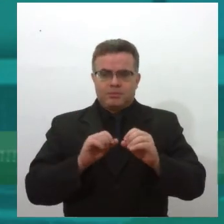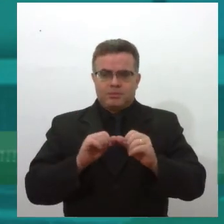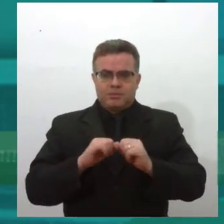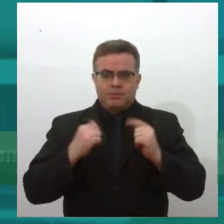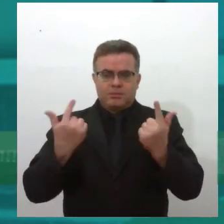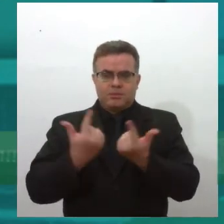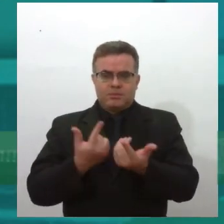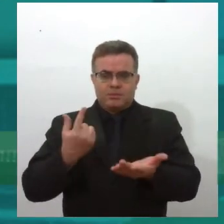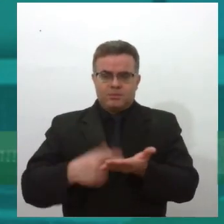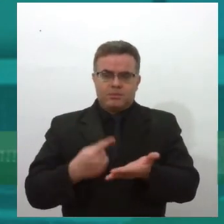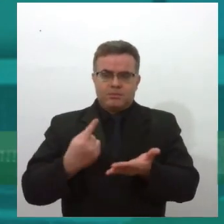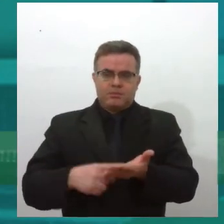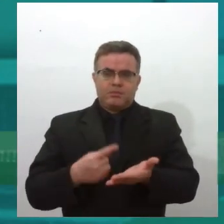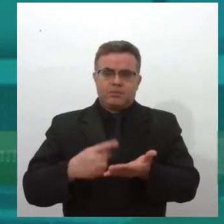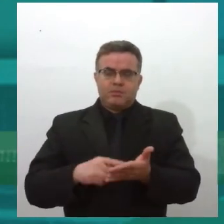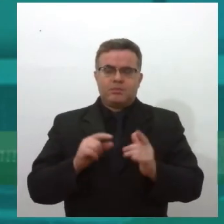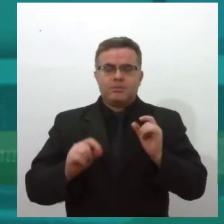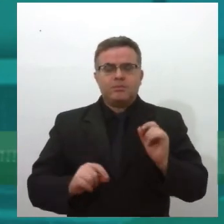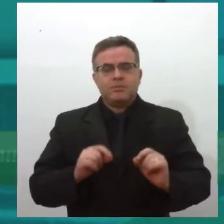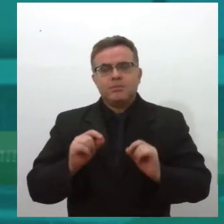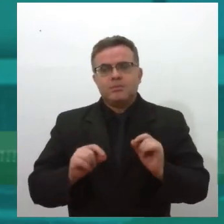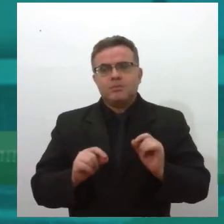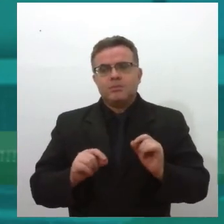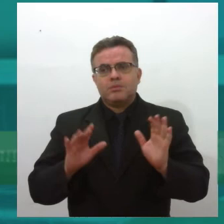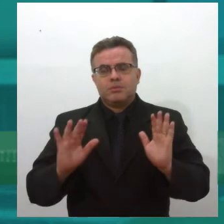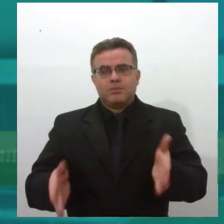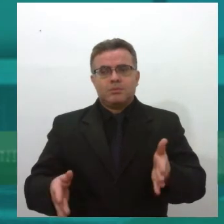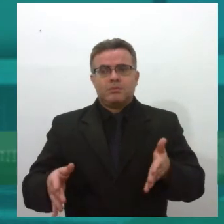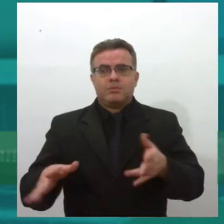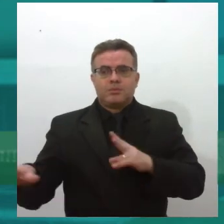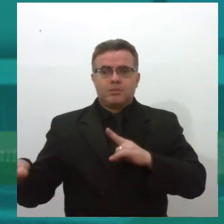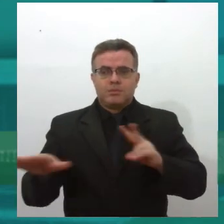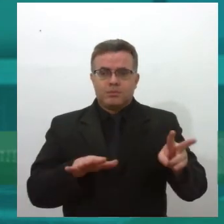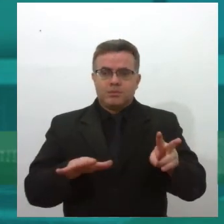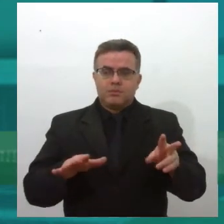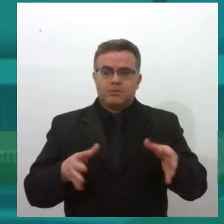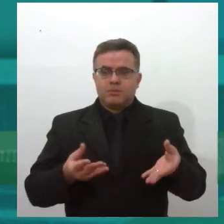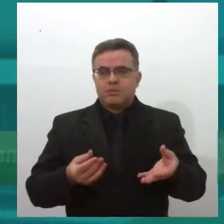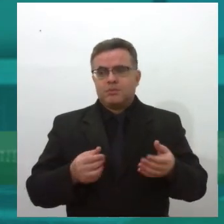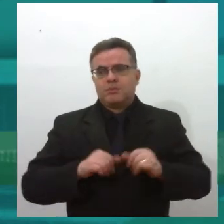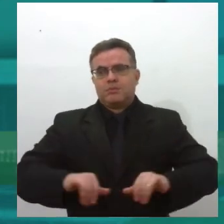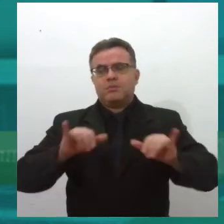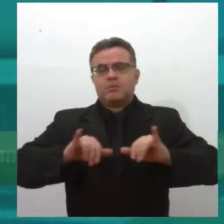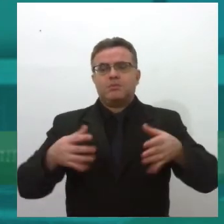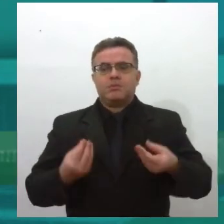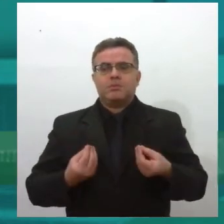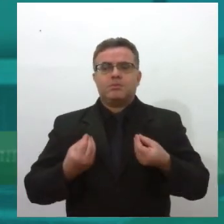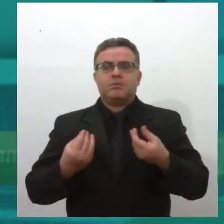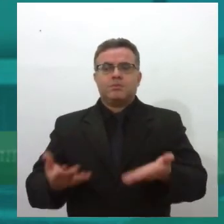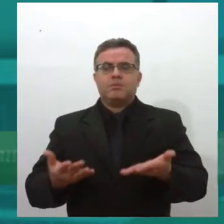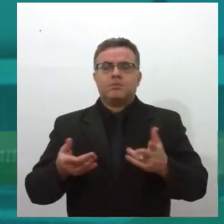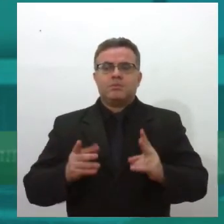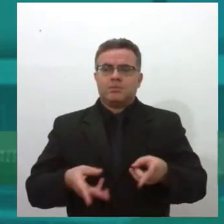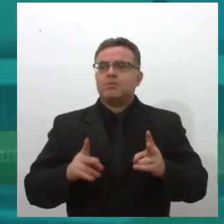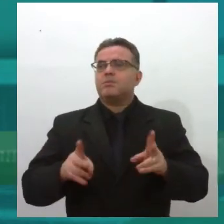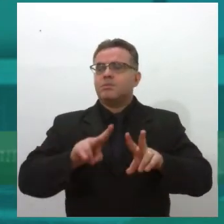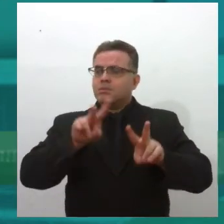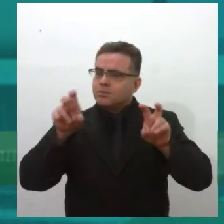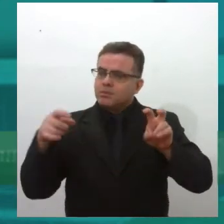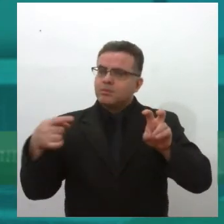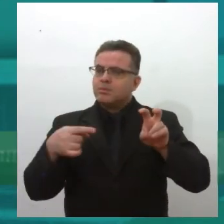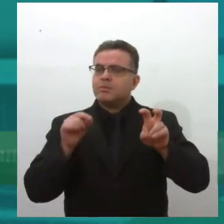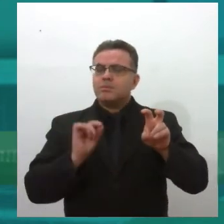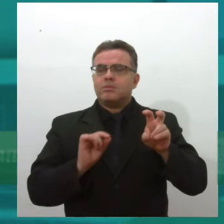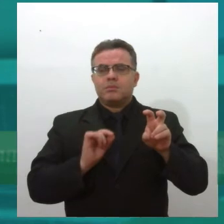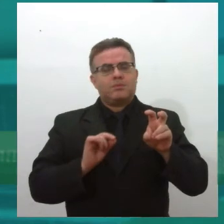excelente, acho que a gente tem que sempre lutar para falar de doação de órgãos, então, acho que esse é um tema e